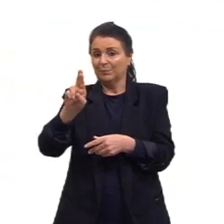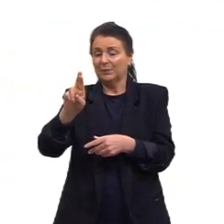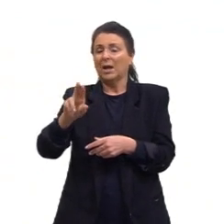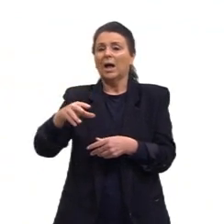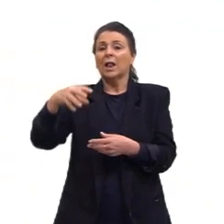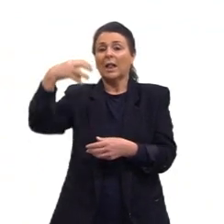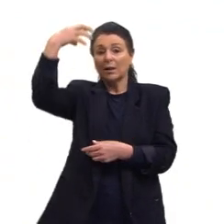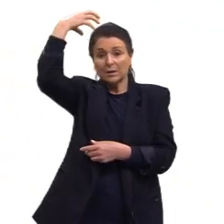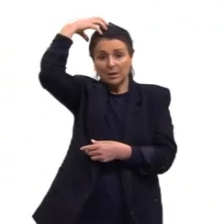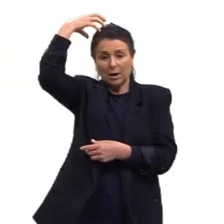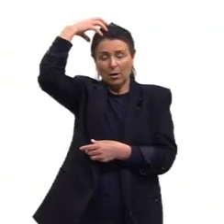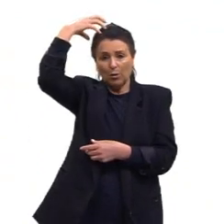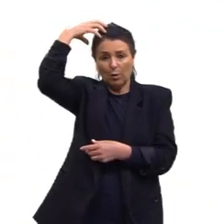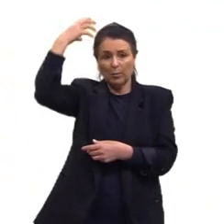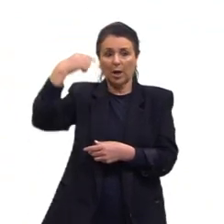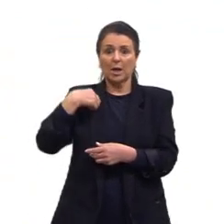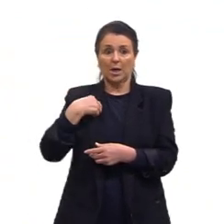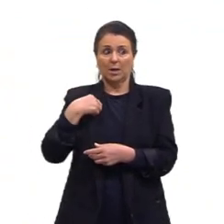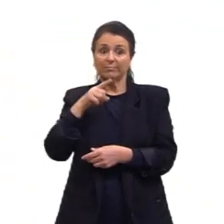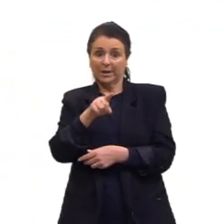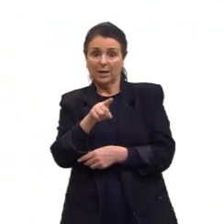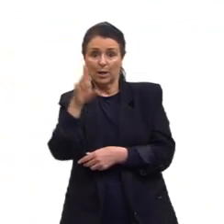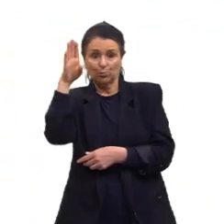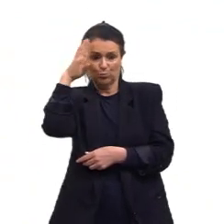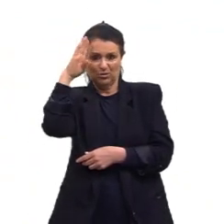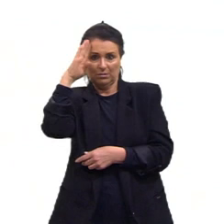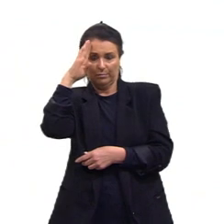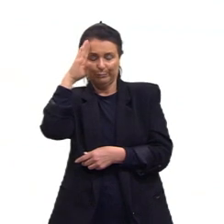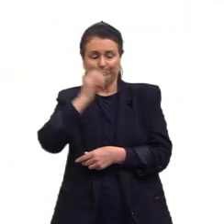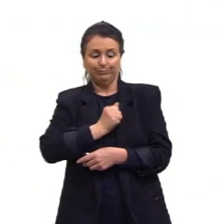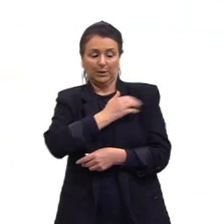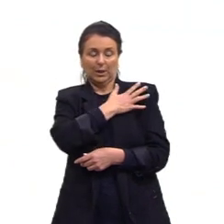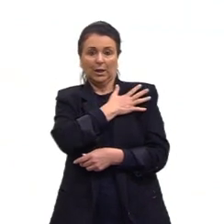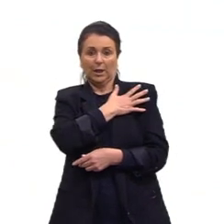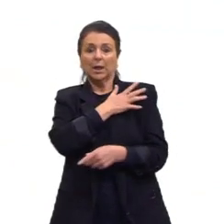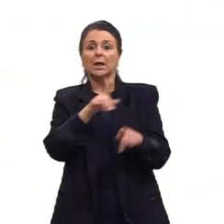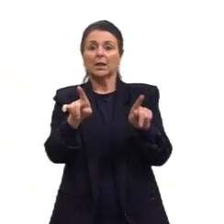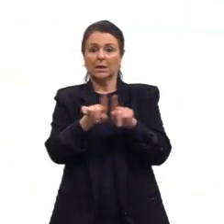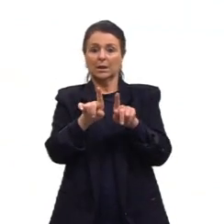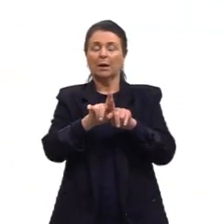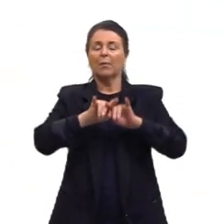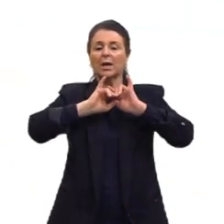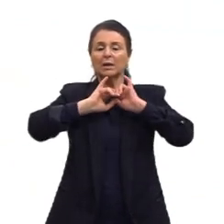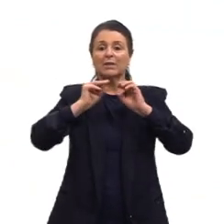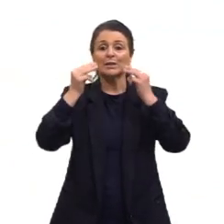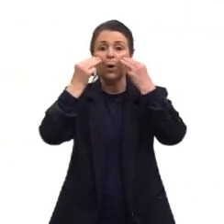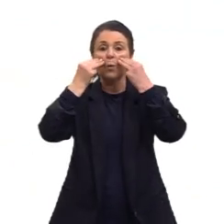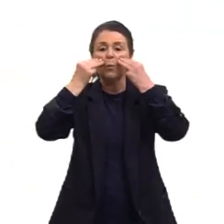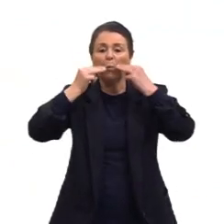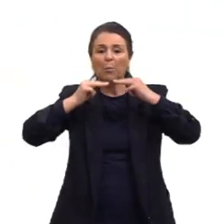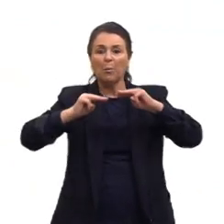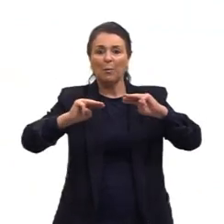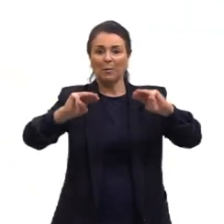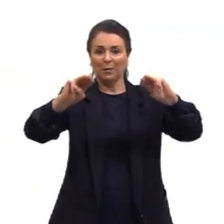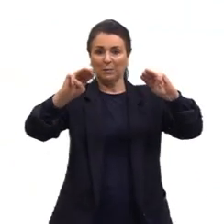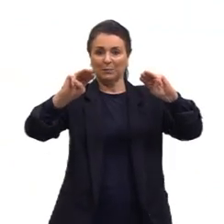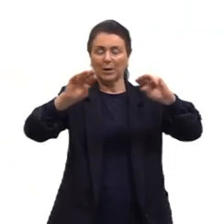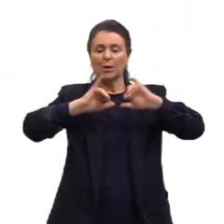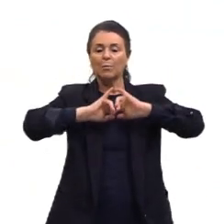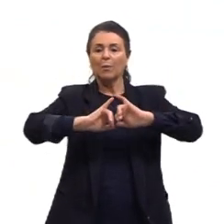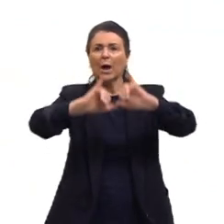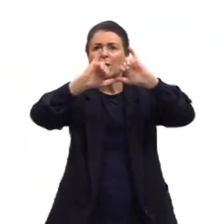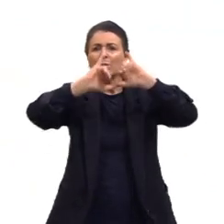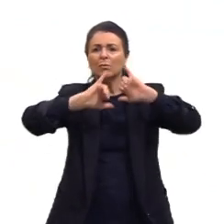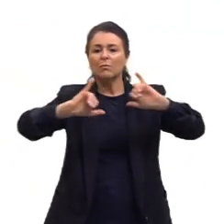um excelente comandante militar, ele também foi ótimo no marketing que ele fazia. Para poder divulgar as